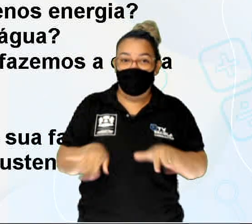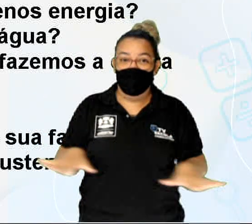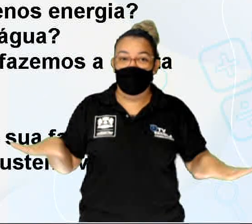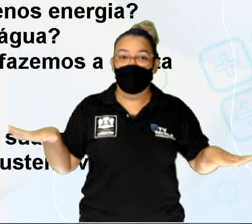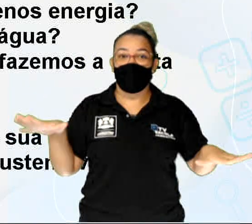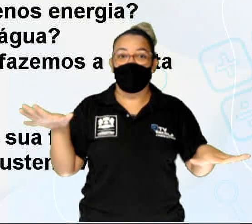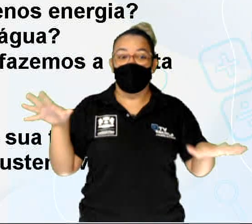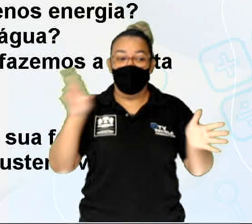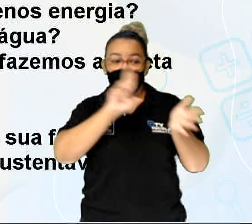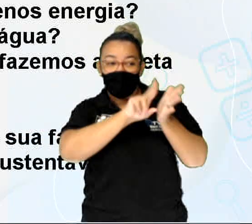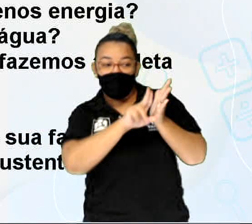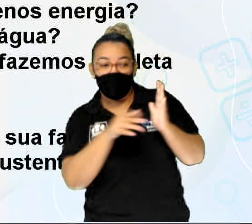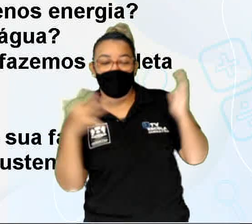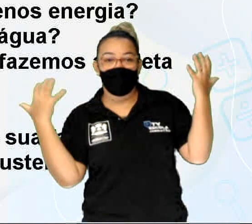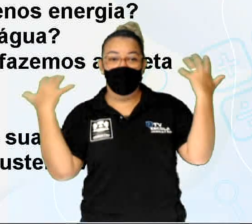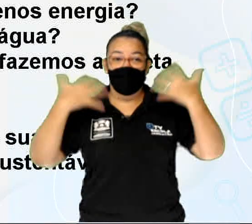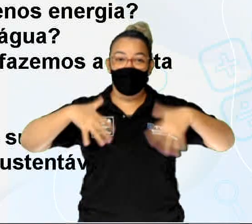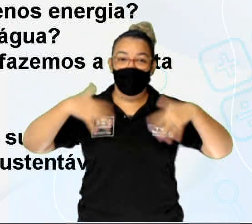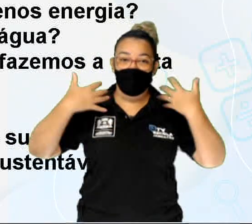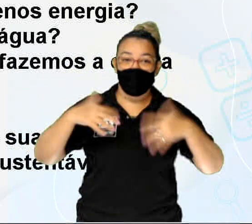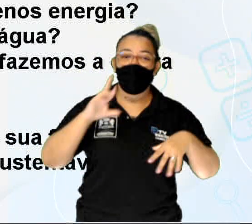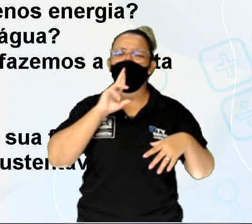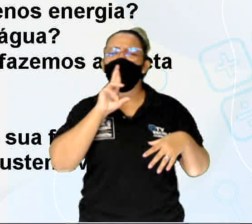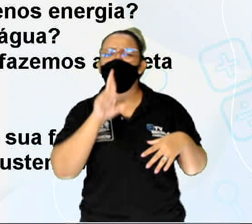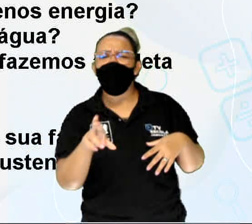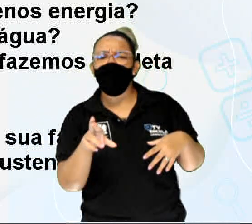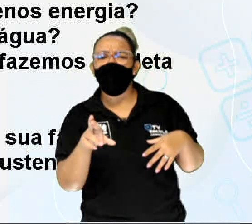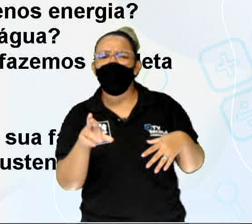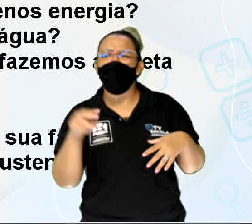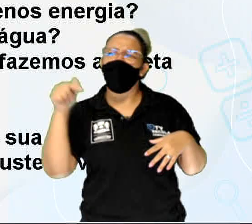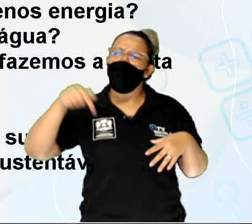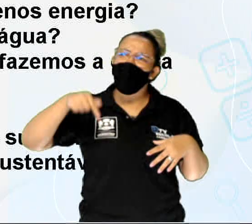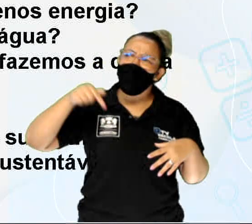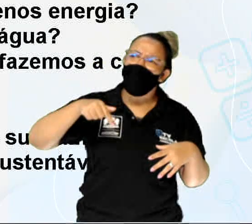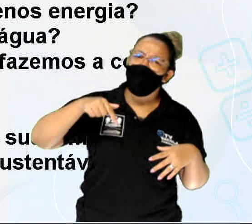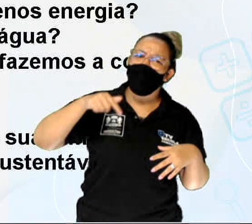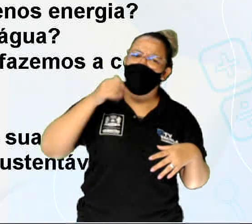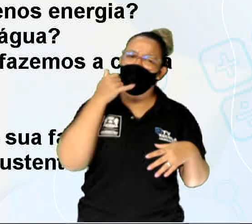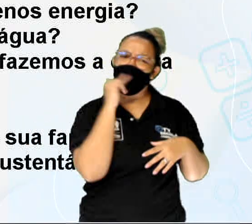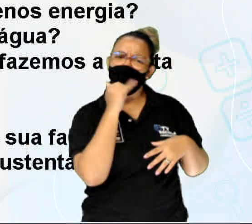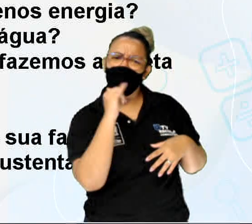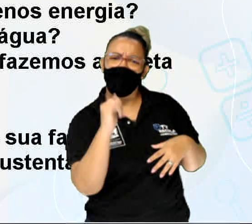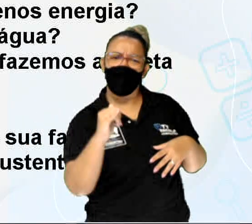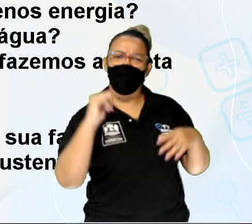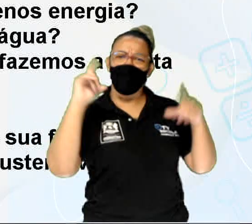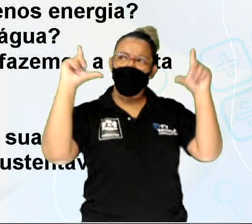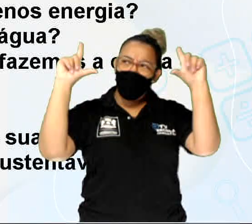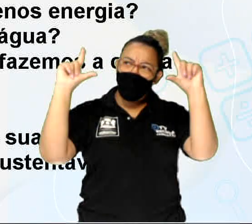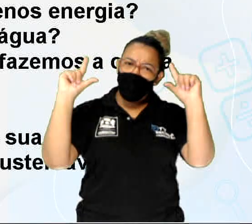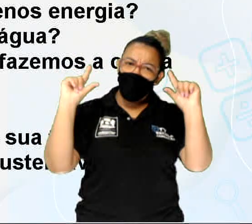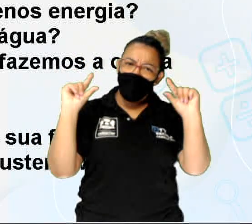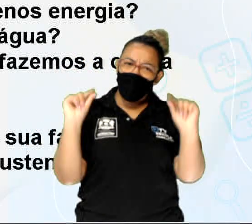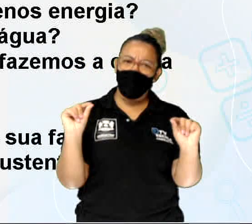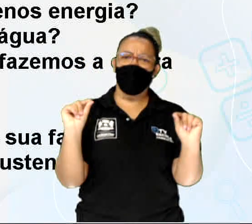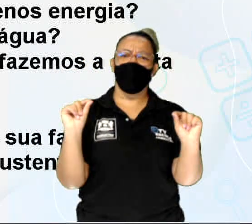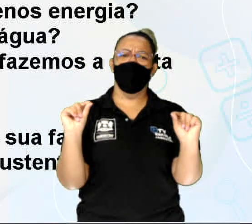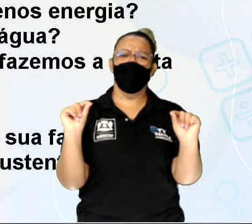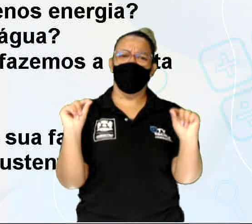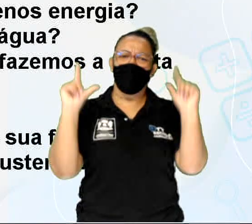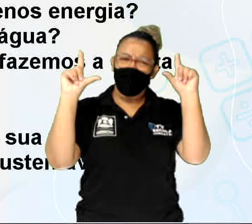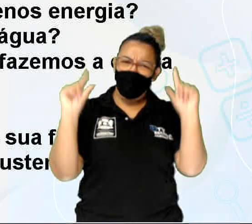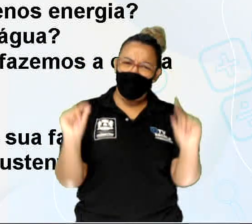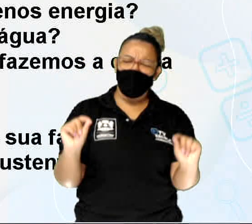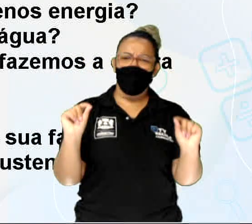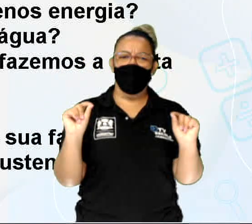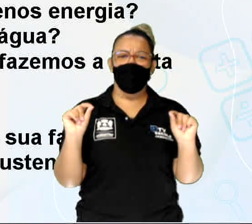dos recursos naturais. Respondam. O que posso fazer para ganhar, para gastar menos